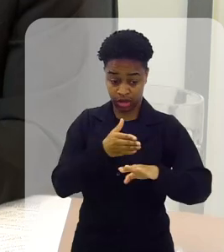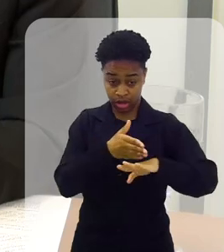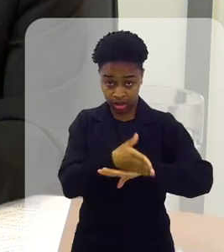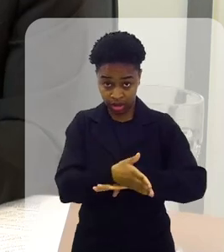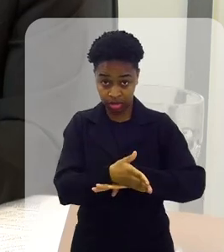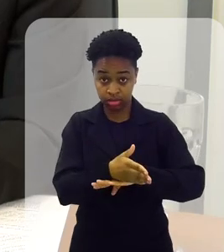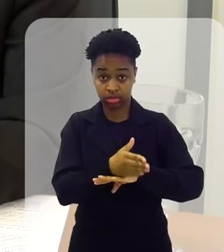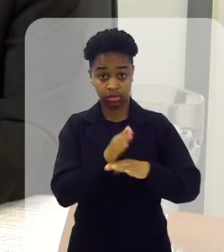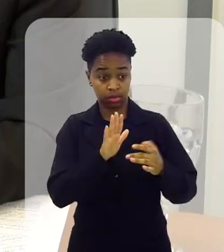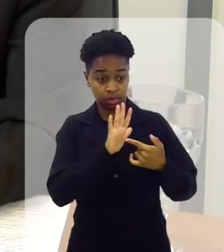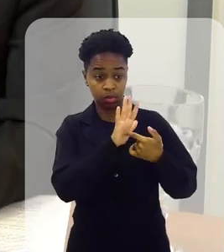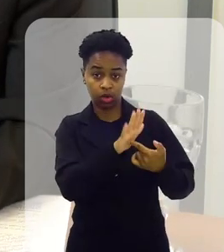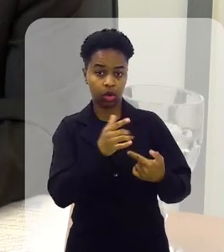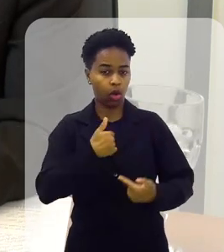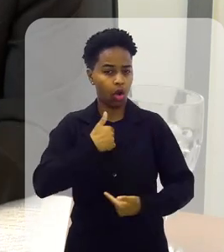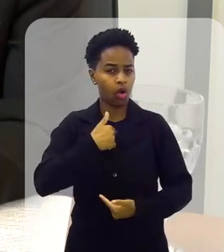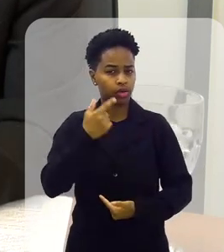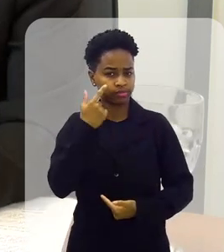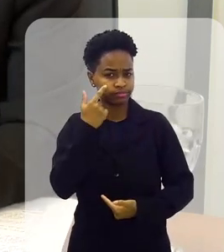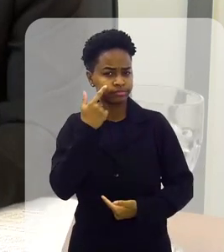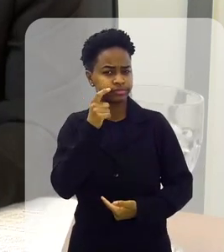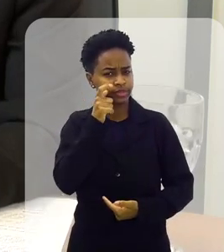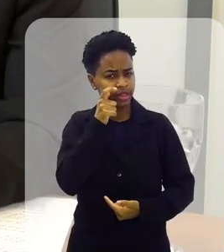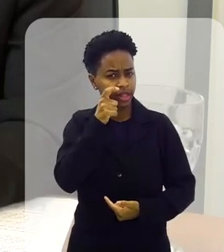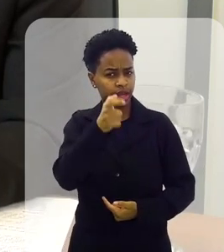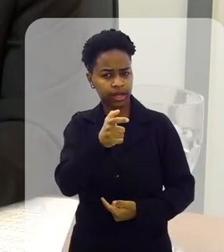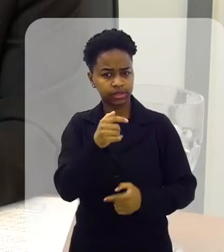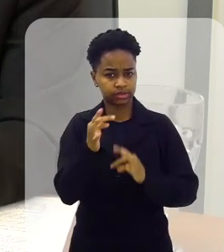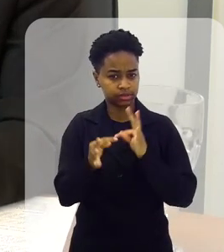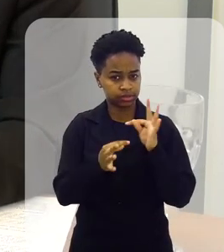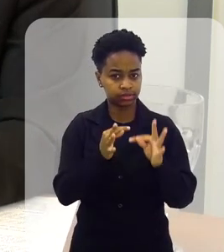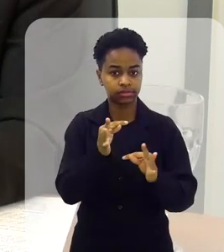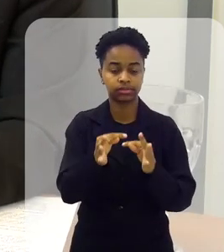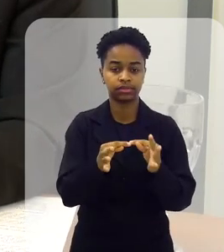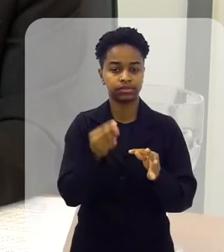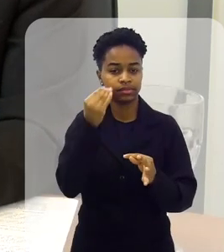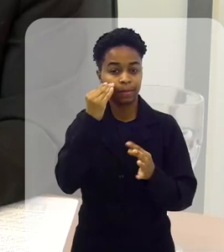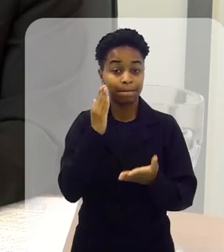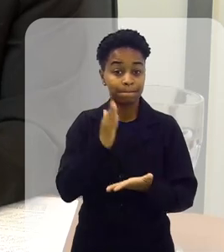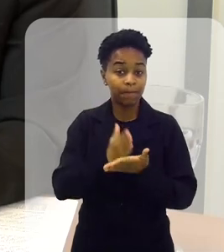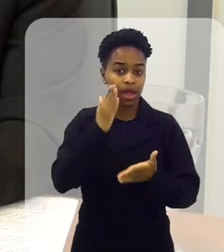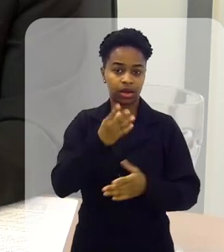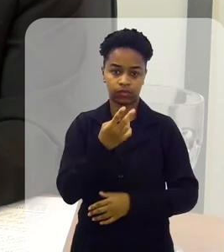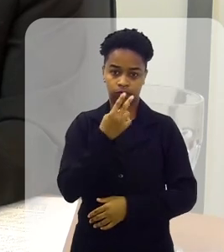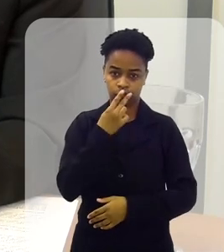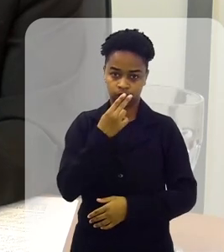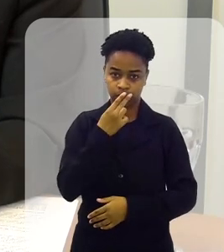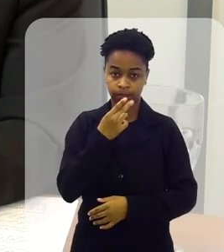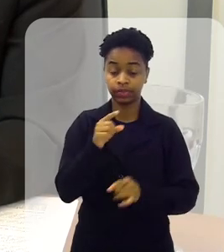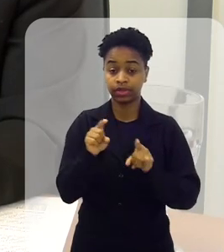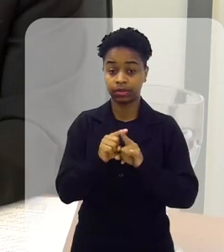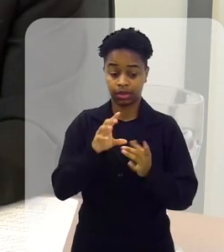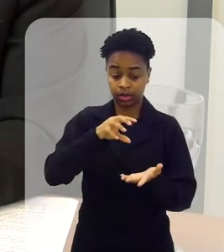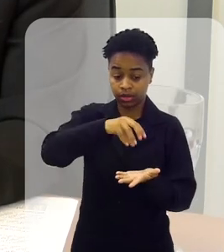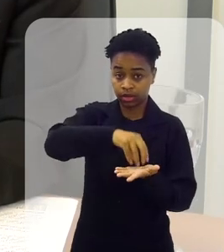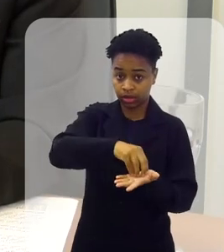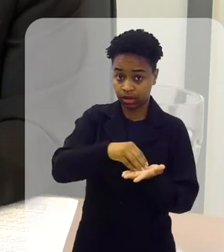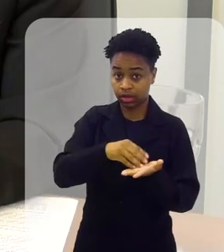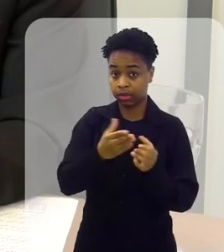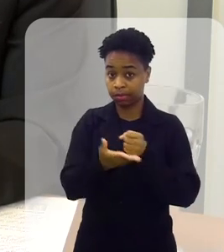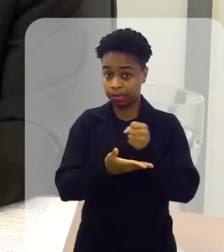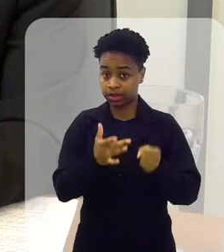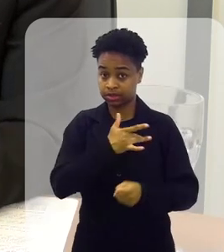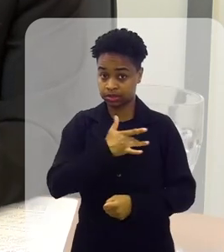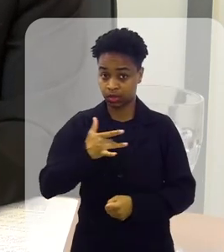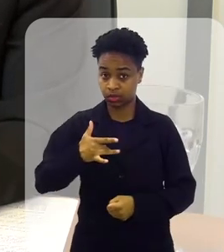entrada lá, vai manifestar um interesse em fazer esse tratamento para parar de fumar, né? E a unidade de saúde, ela